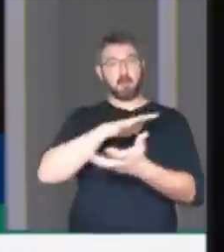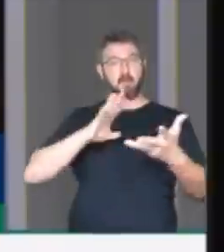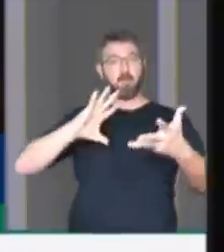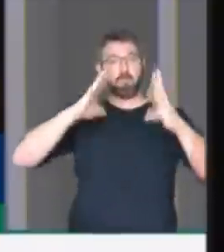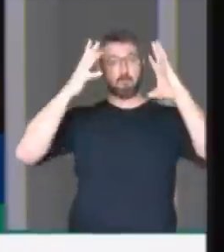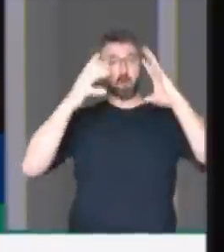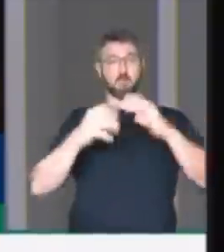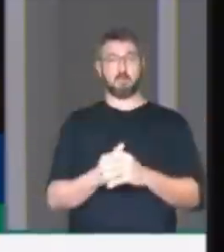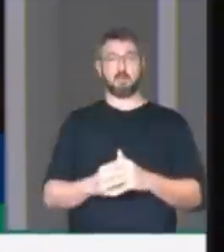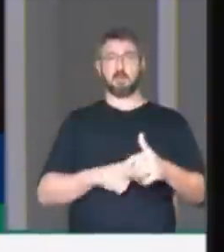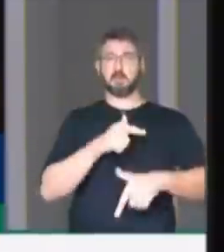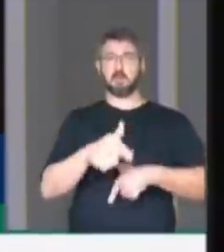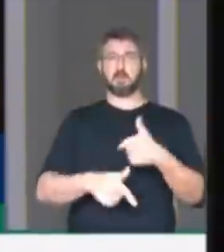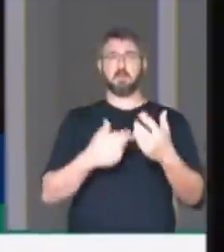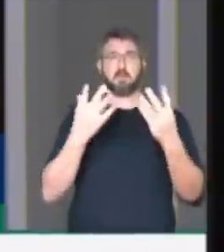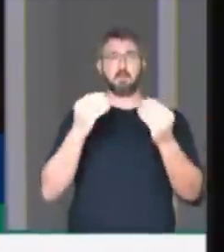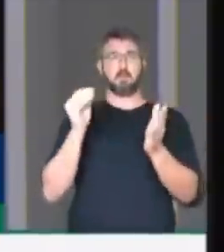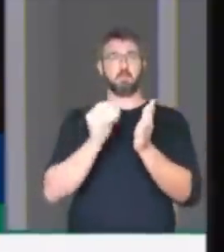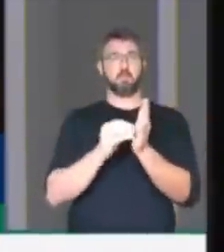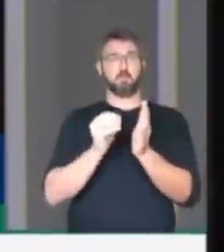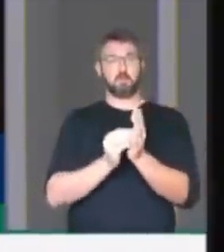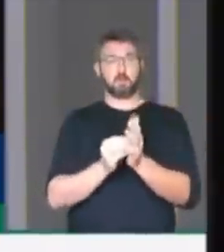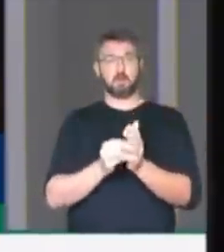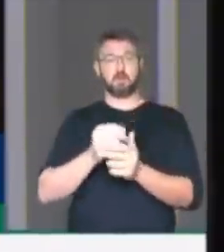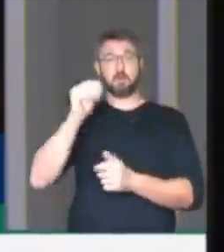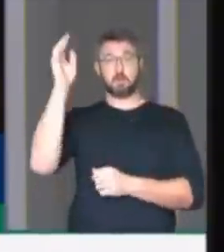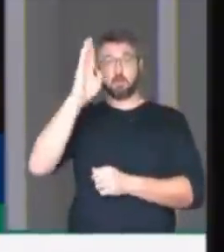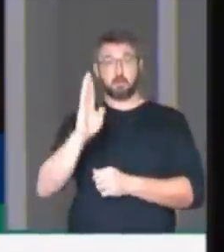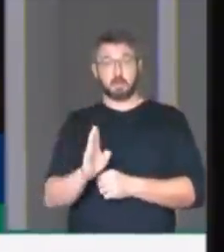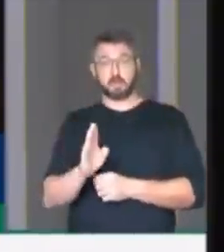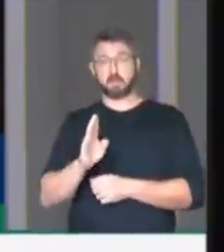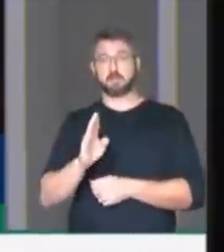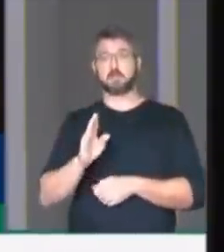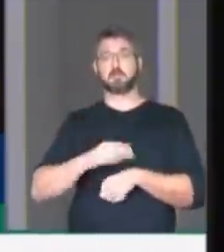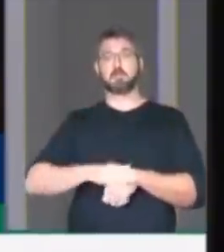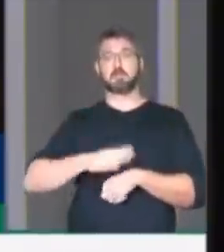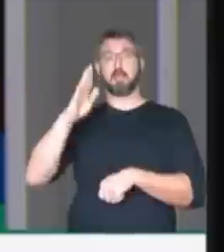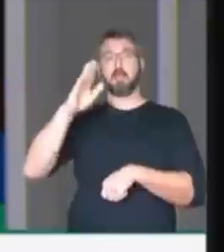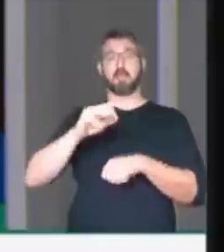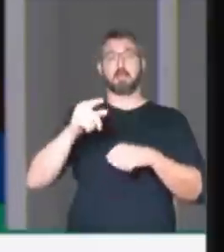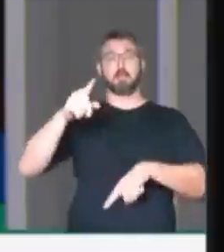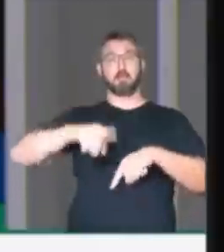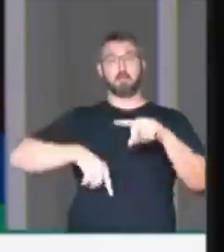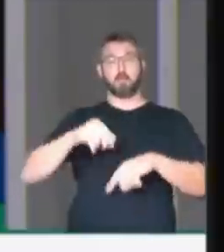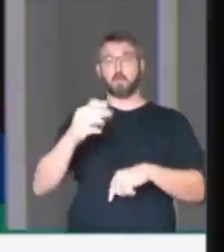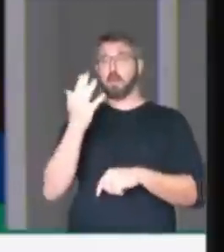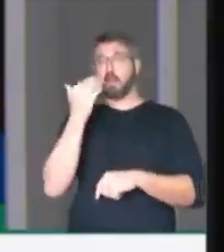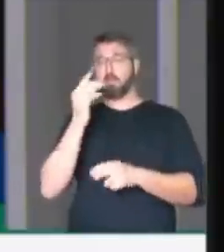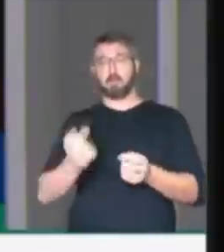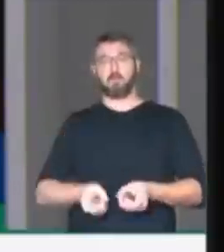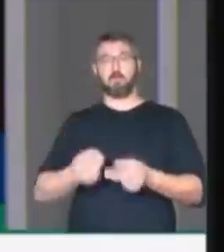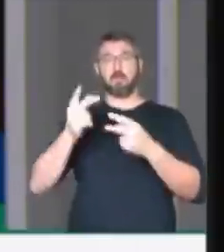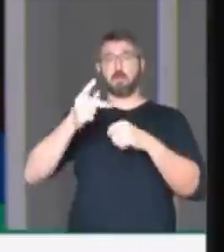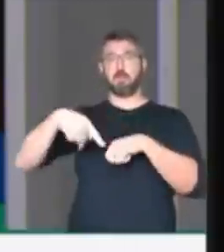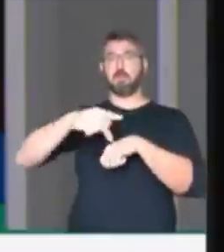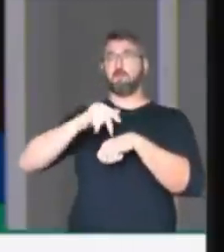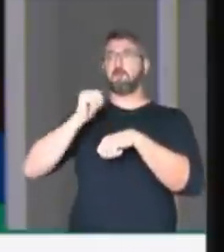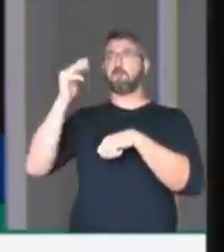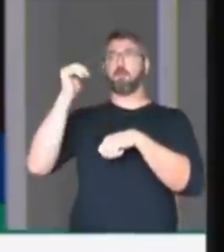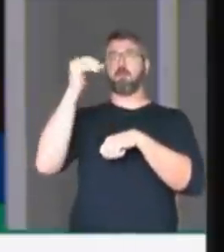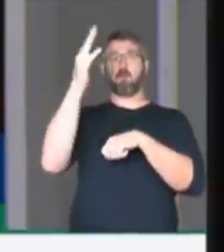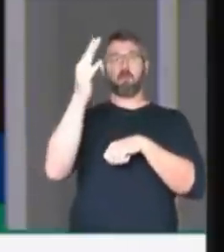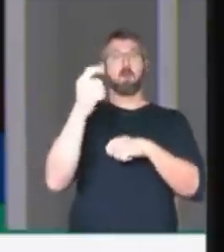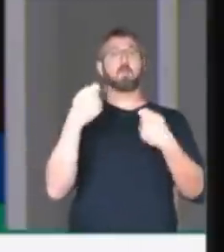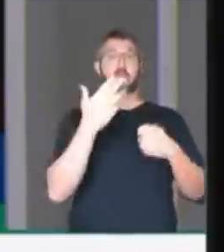existe muito trabalho, o país, o país maior exportador de alimento, precisa alimentar seu